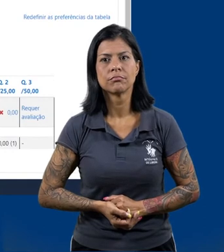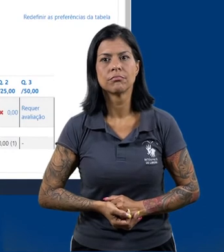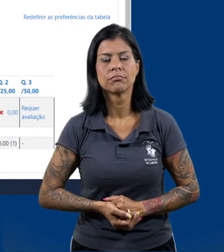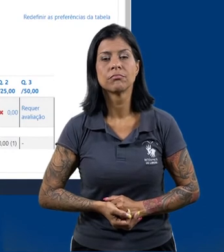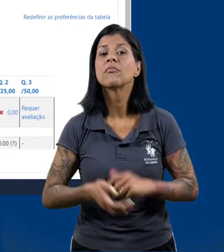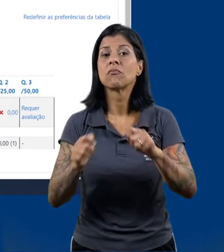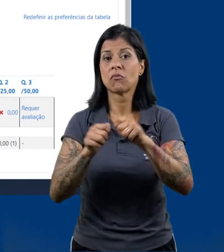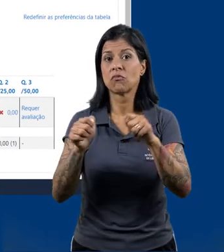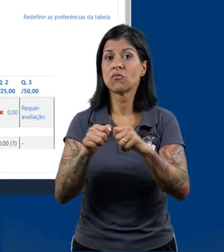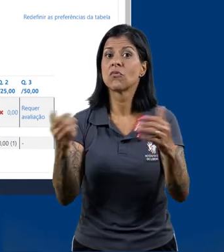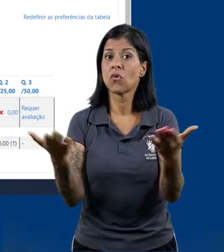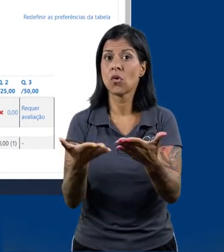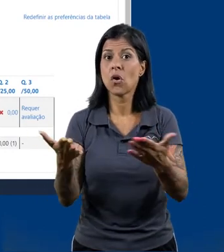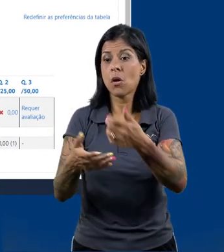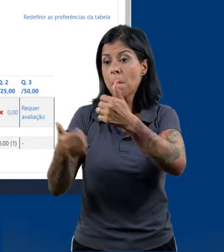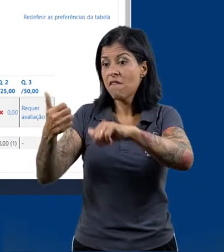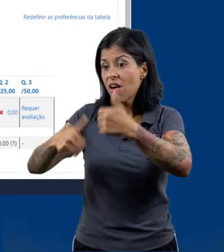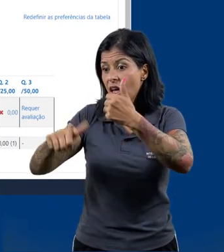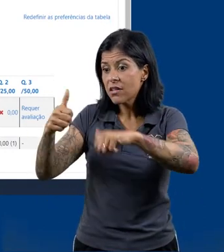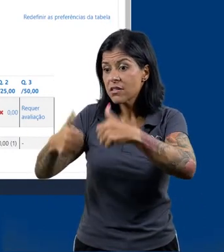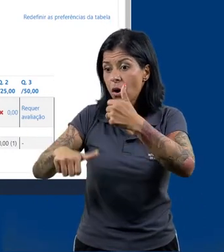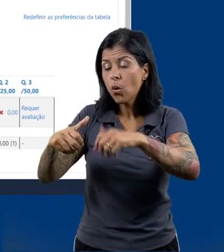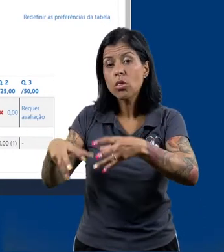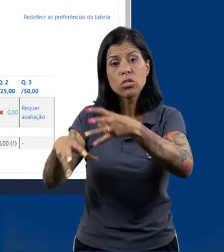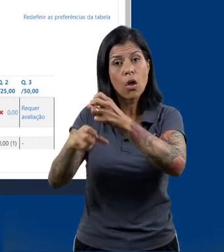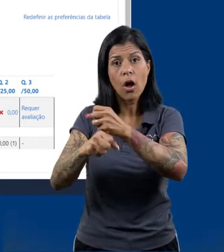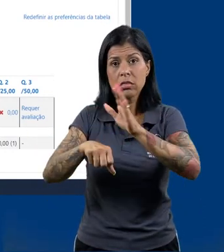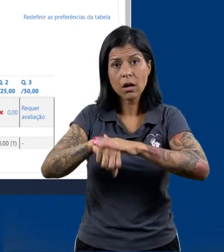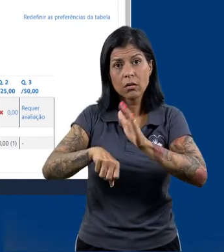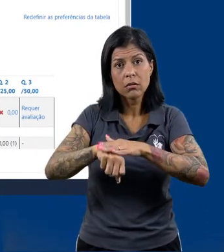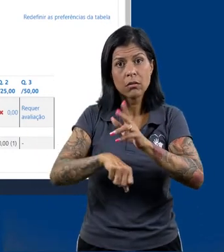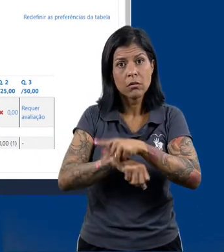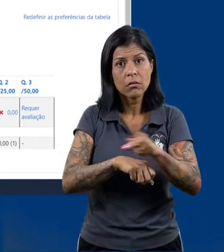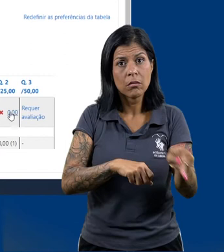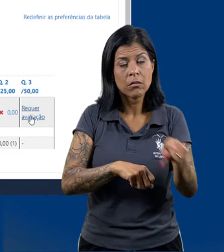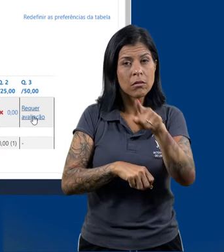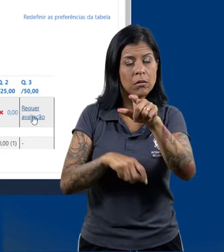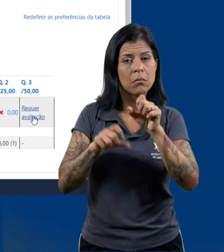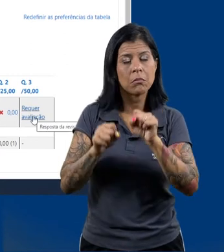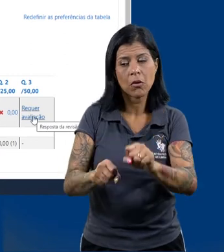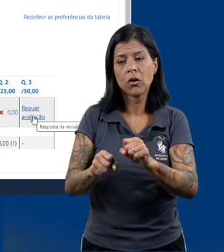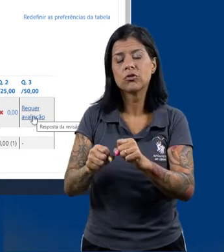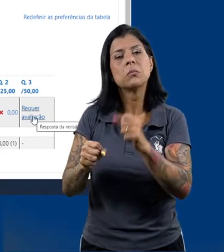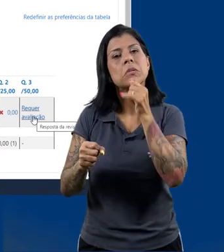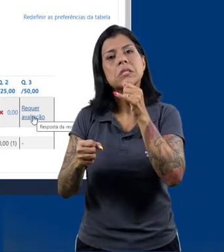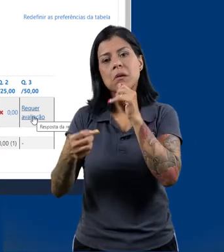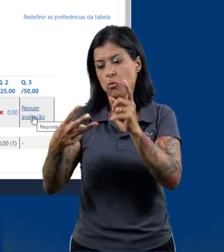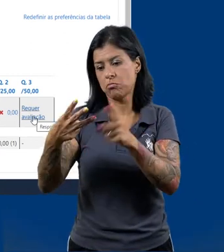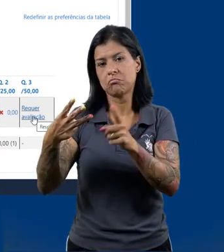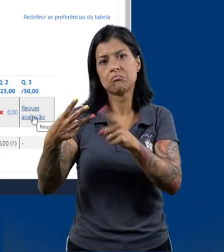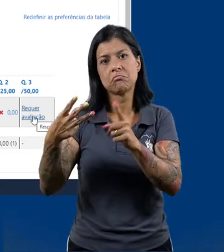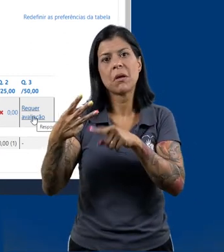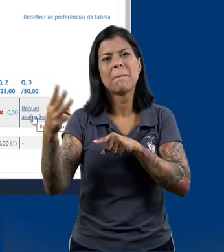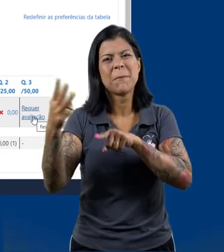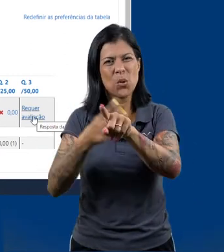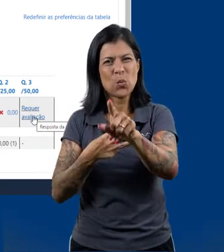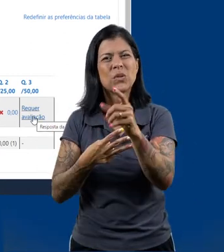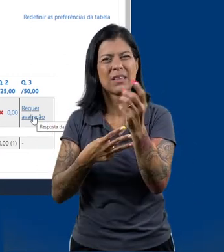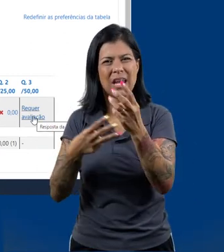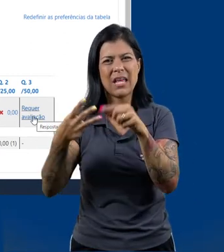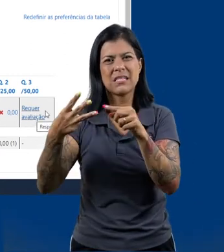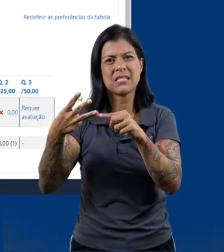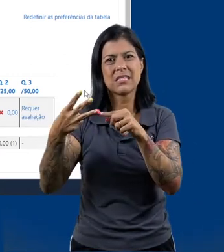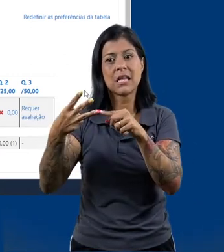Vamos fazer uma avaliação manual de uma questão. No caso, a nossa questão 3, que é uma